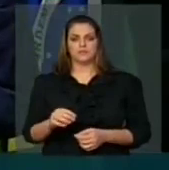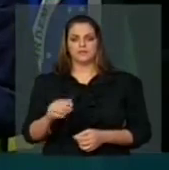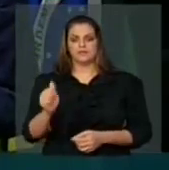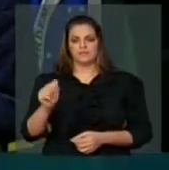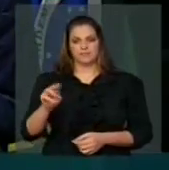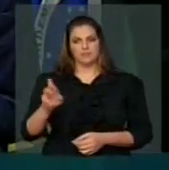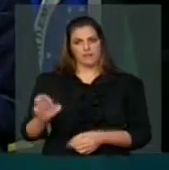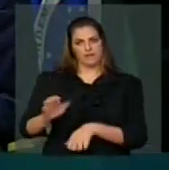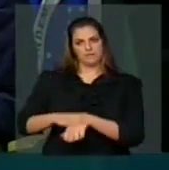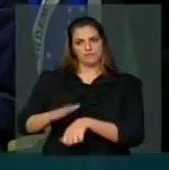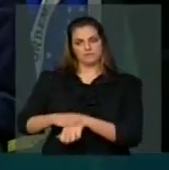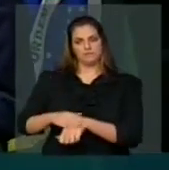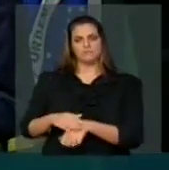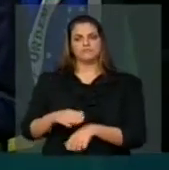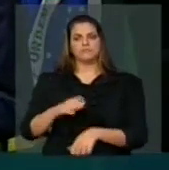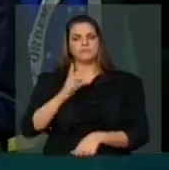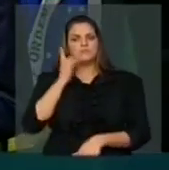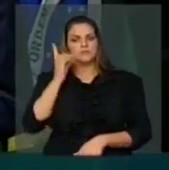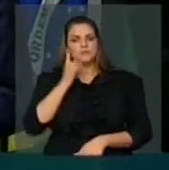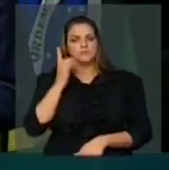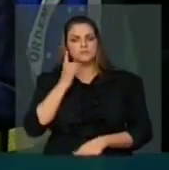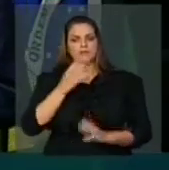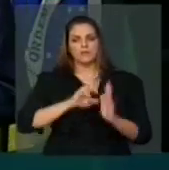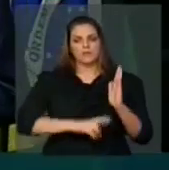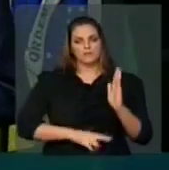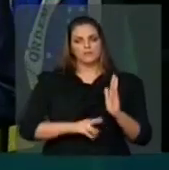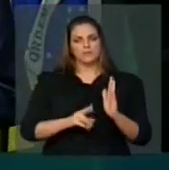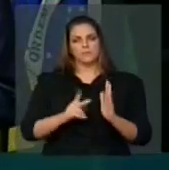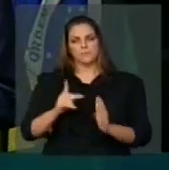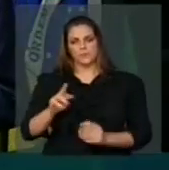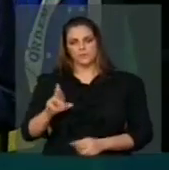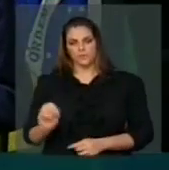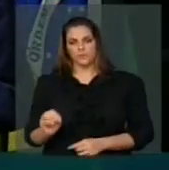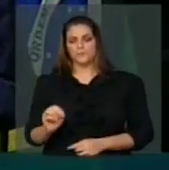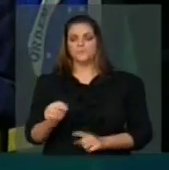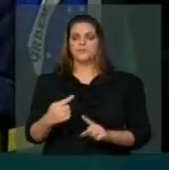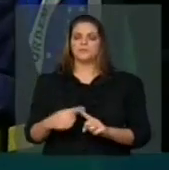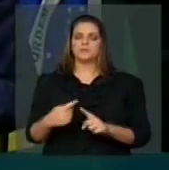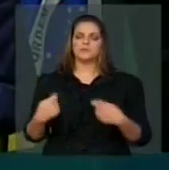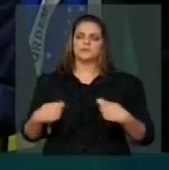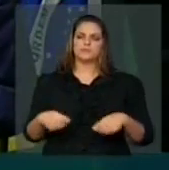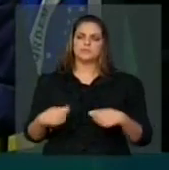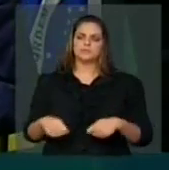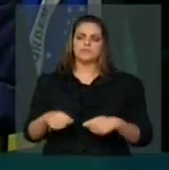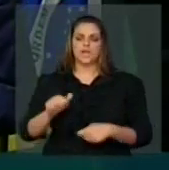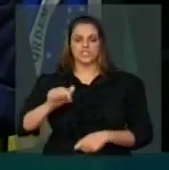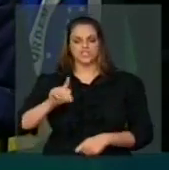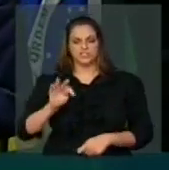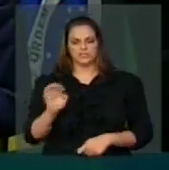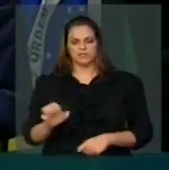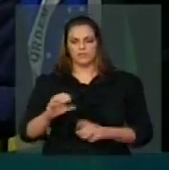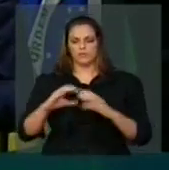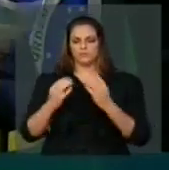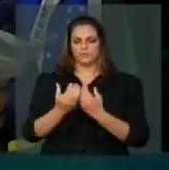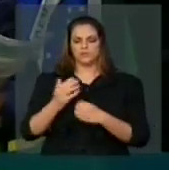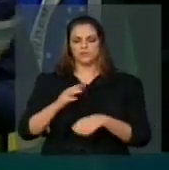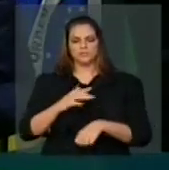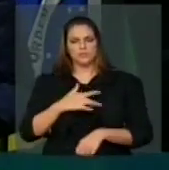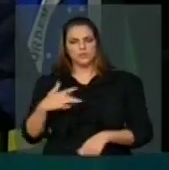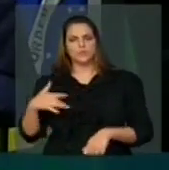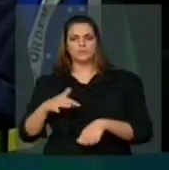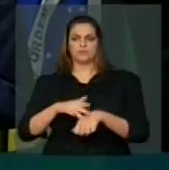É para garantir para os agentes de saúde, garantir os agentes de MIR, primeiro, a aposentadoria. Os agentes de saúde foi um programa,